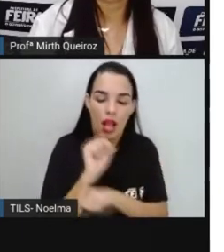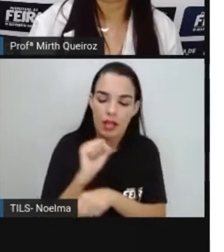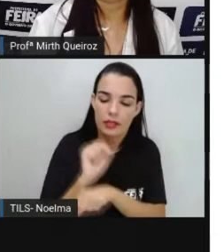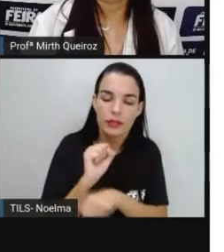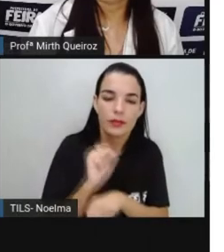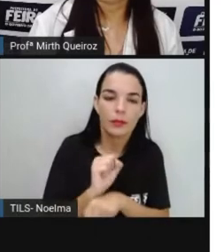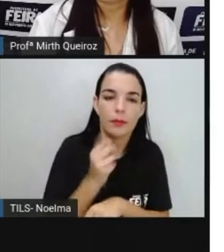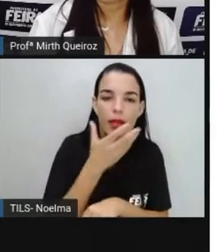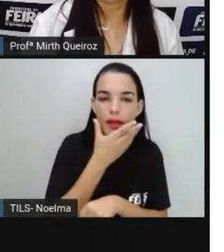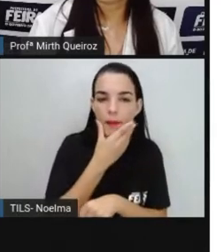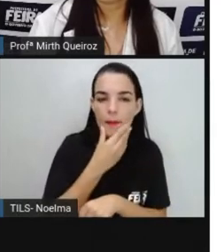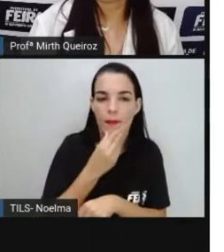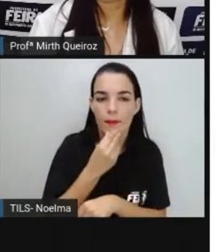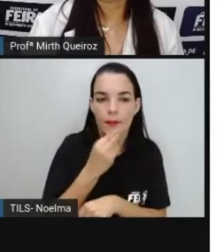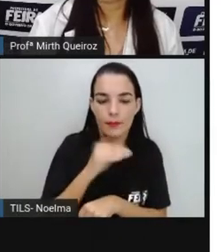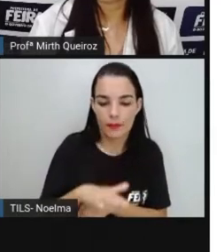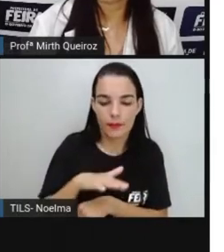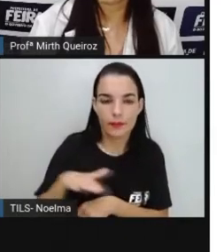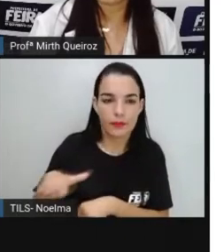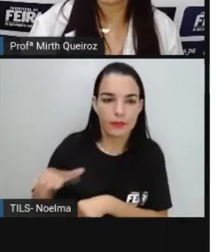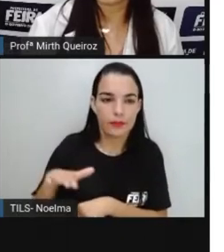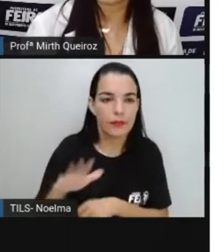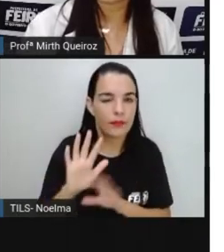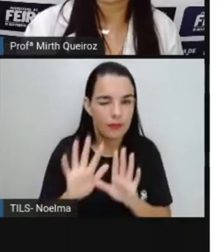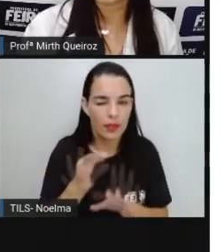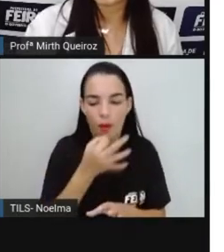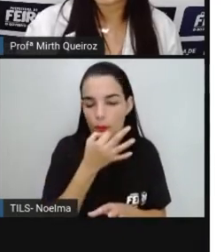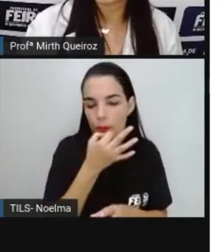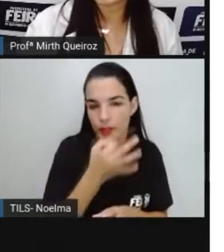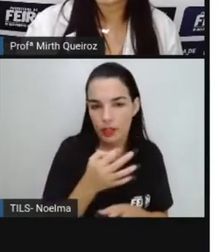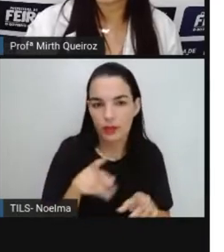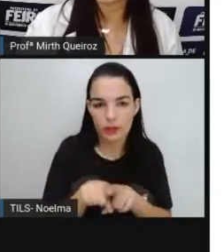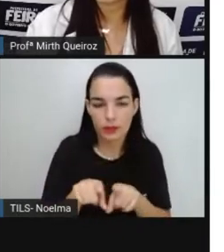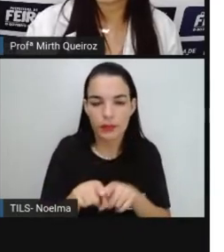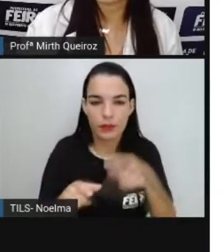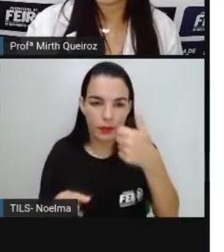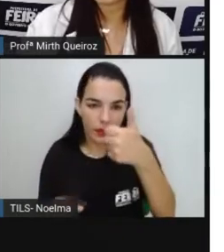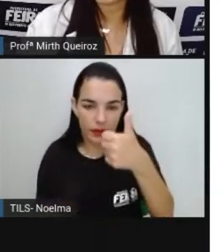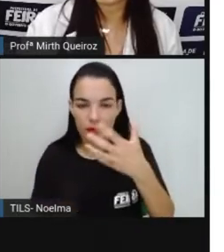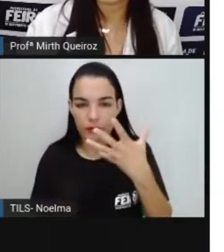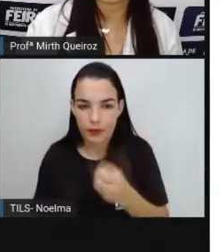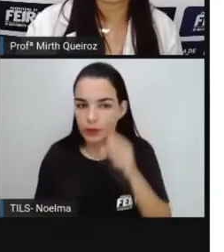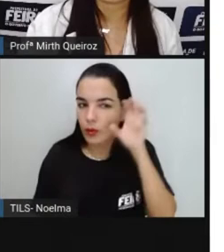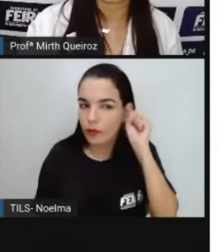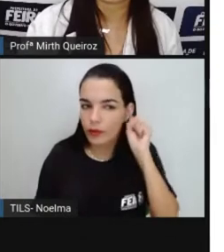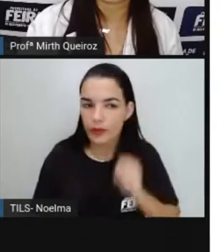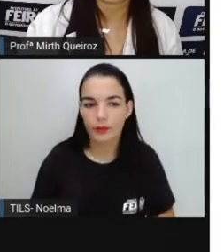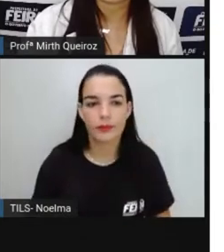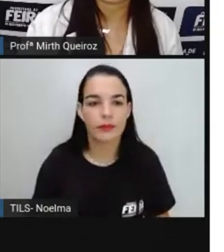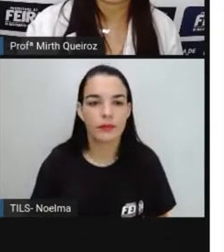Moleque e daqui a pouquinho a gente vai comentar um pouquinho sobre ele, certo? Vamos ouvir?